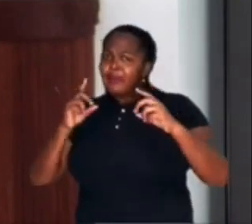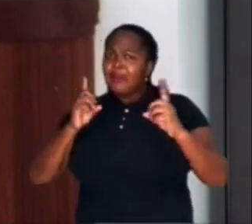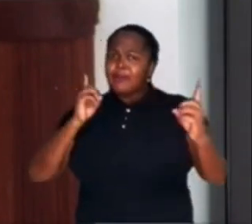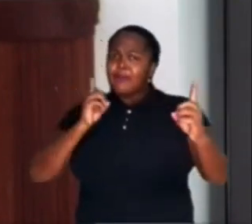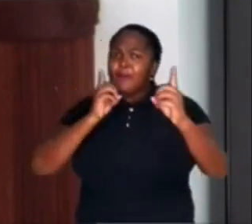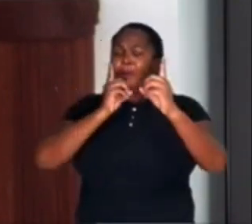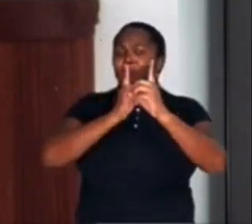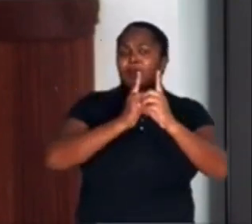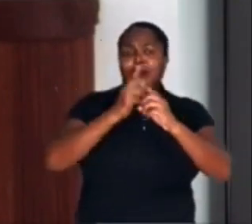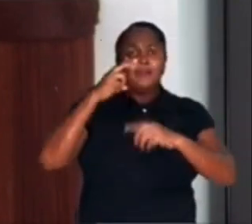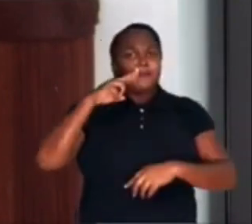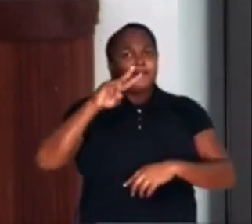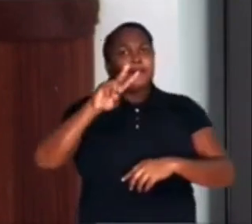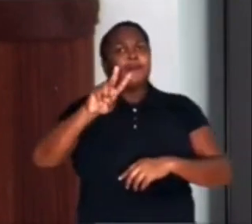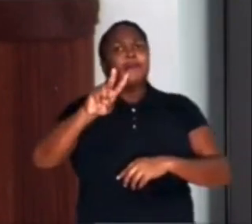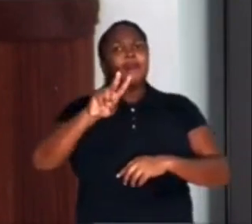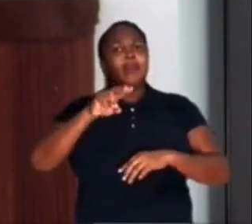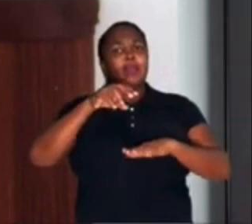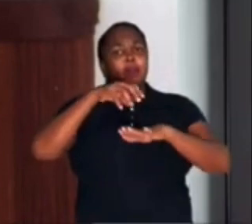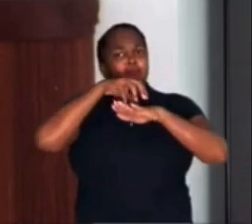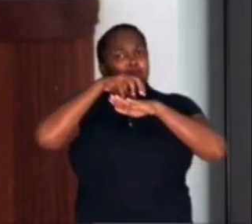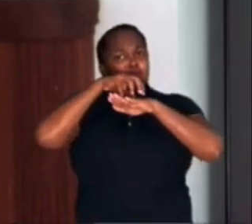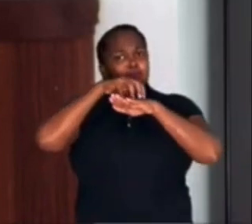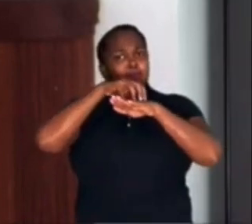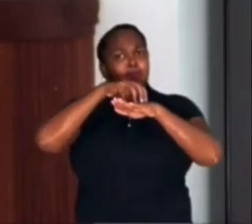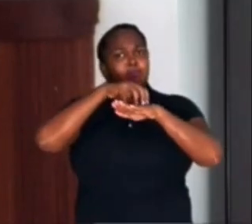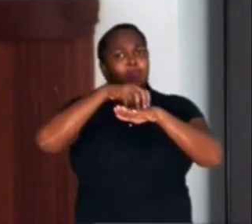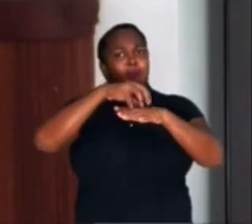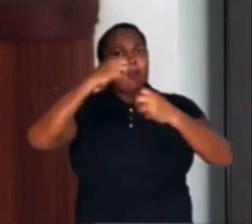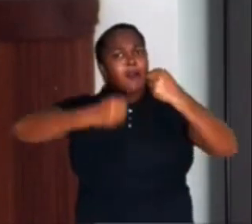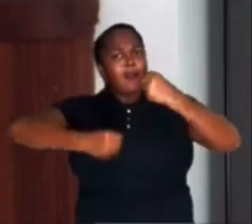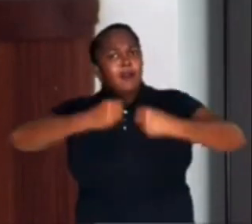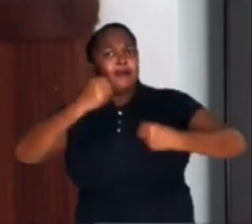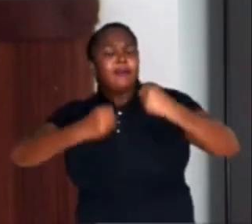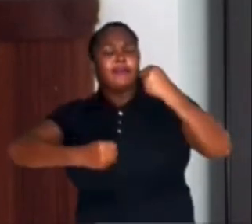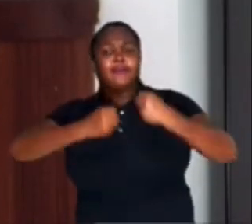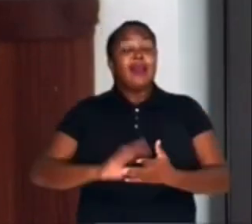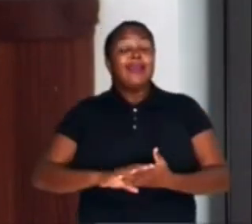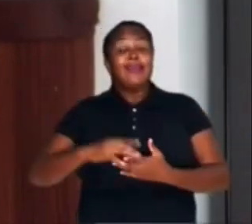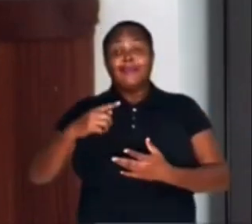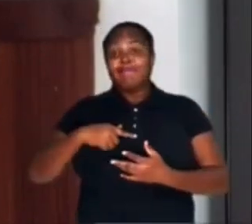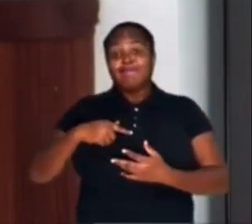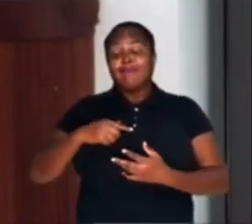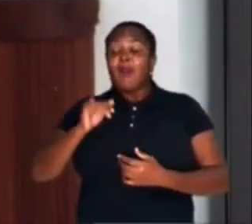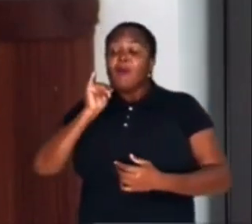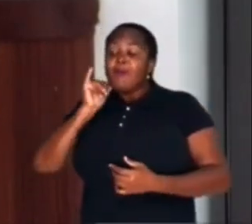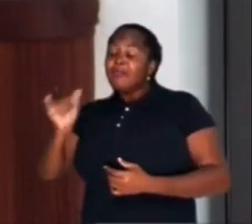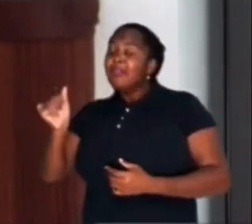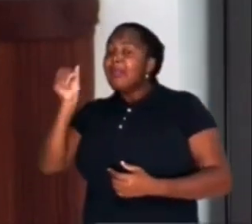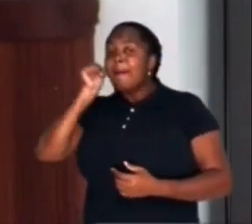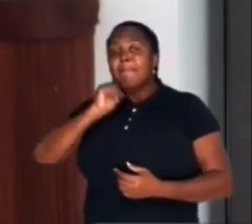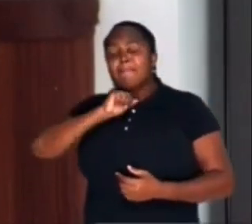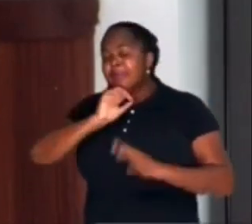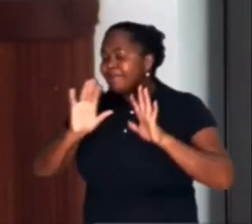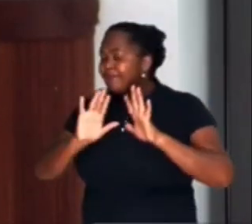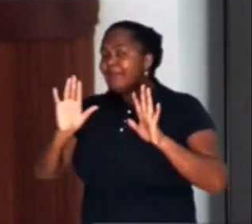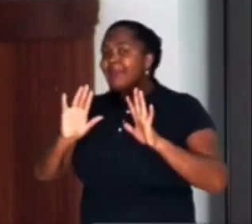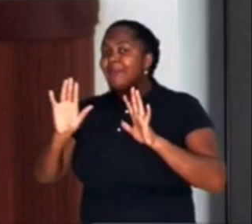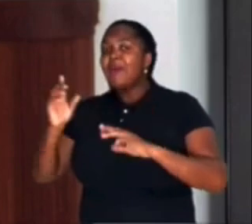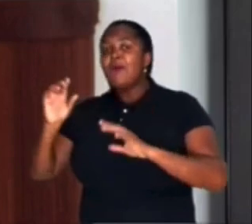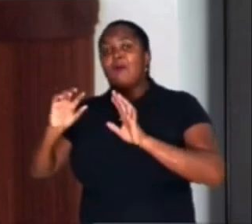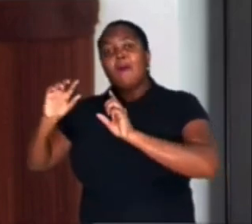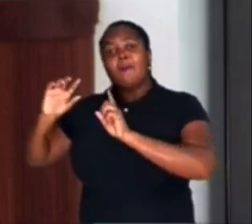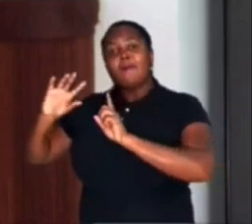muito provavelmente o trio Iemanjá de Tony Neto. Sem avisar a minha mãe, seguia atrás do trio elétrico que tocava